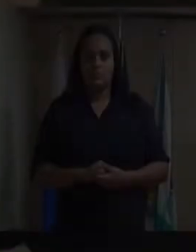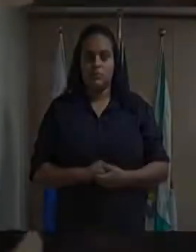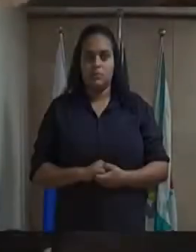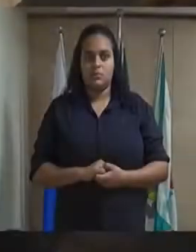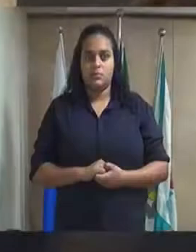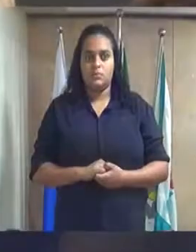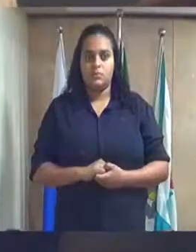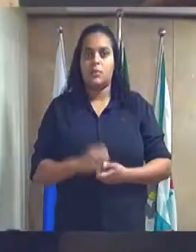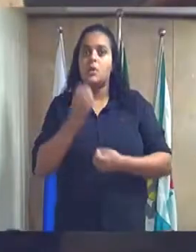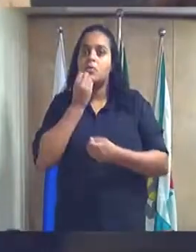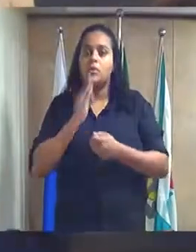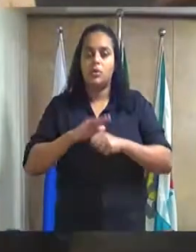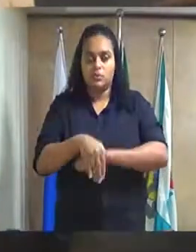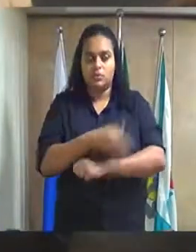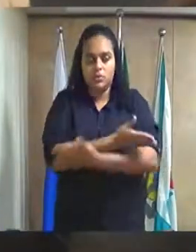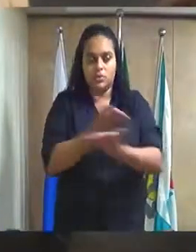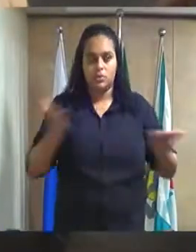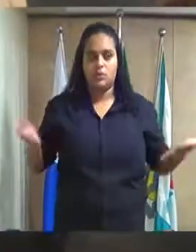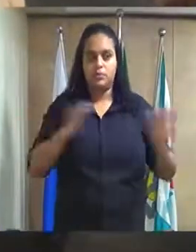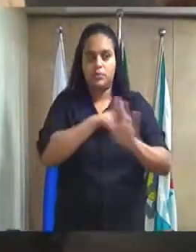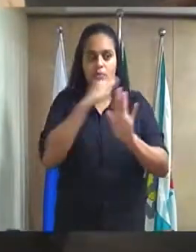Boa noite a todos.